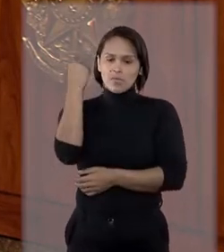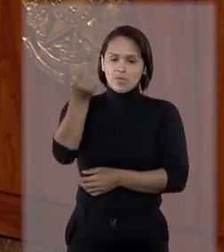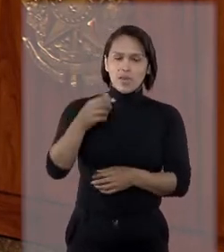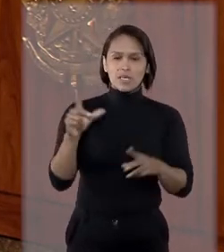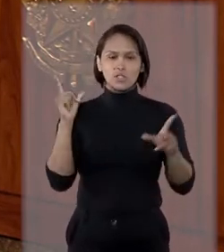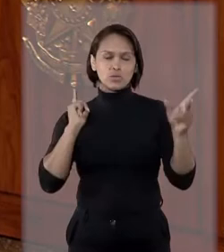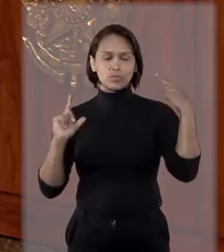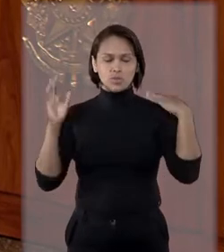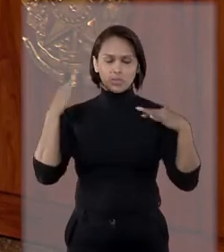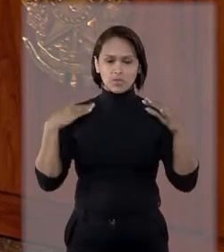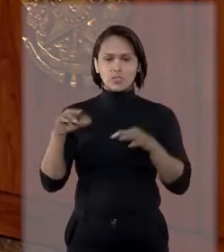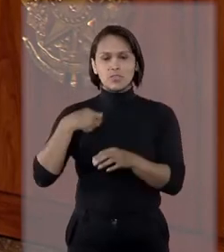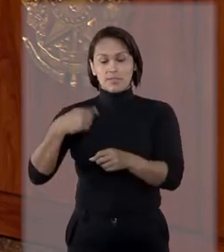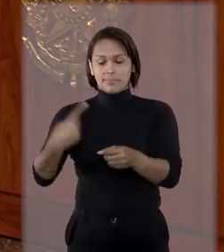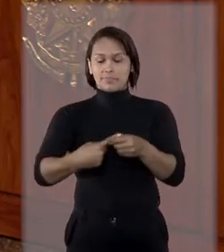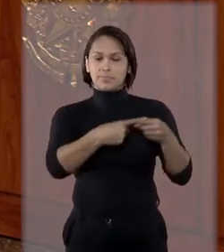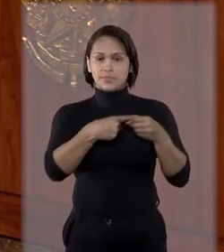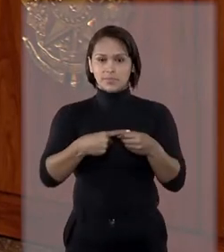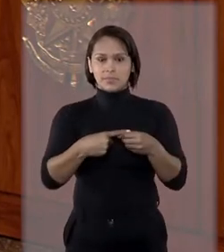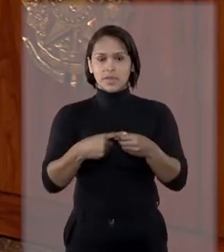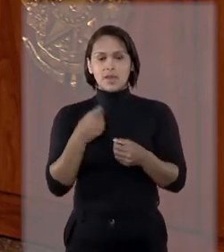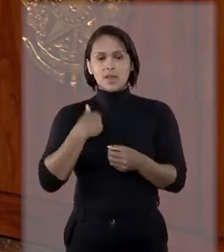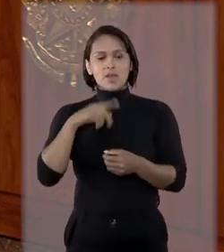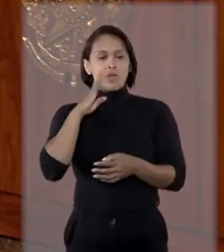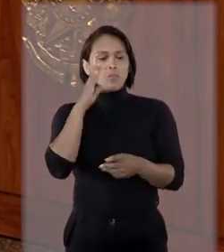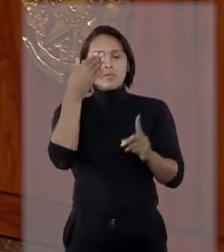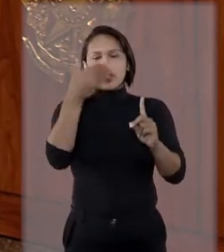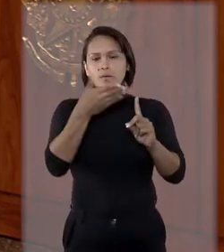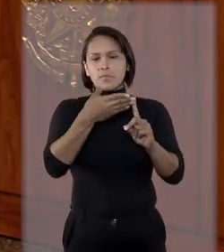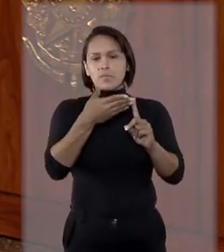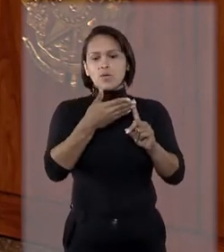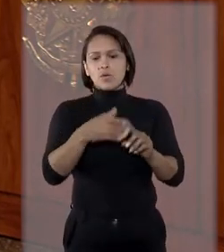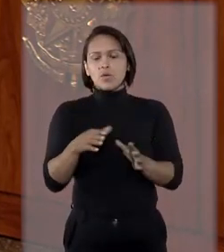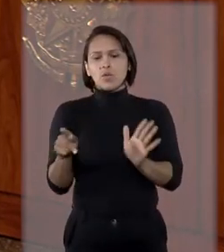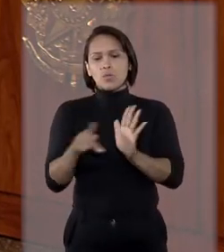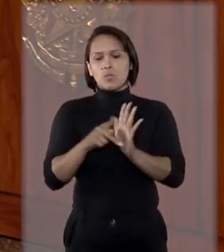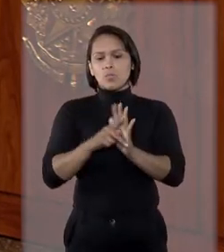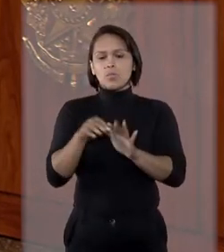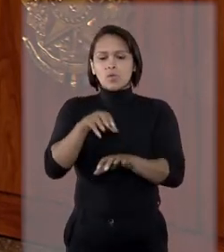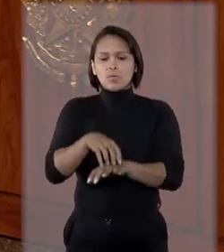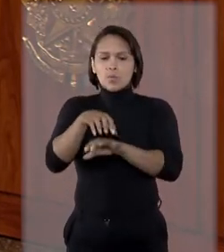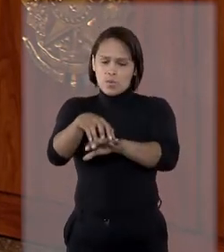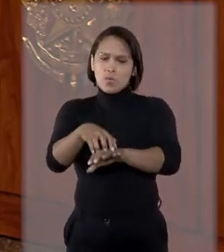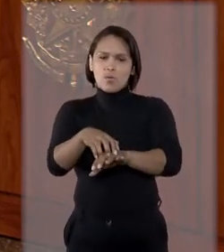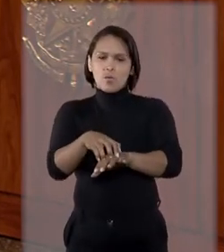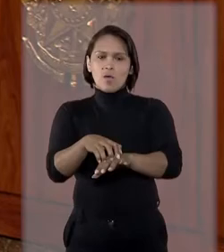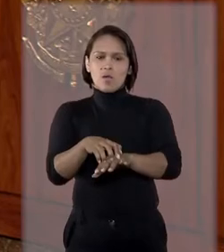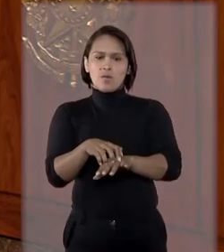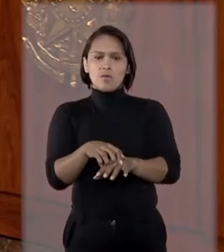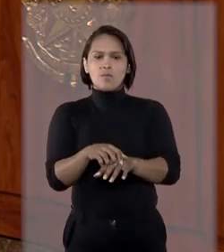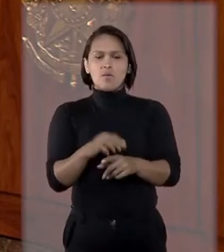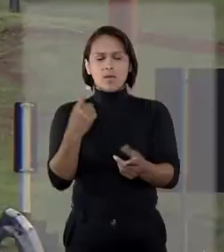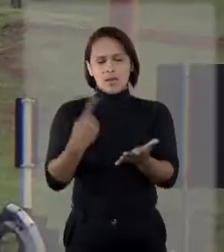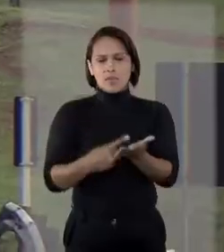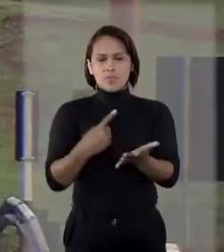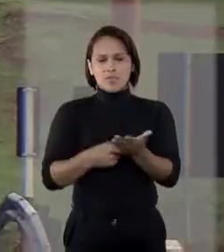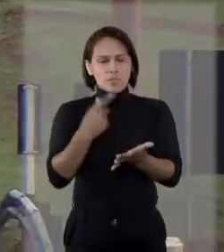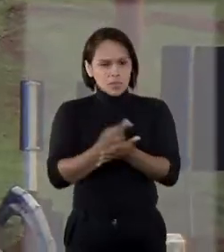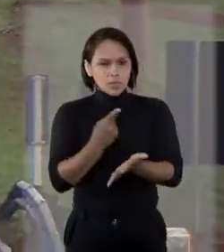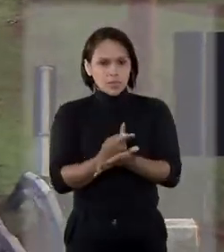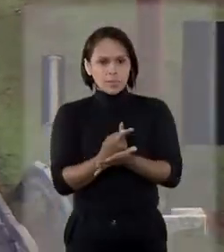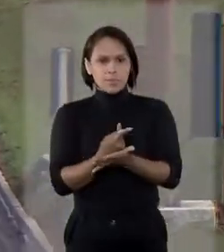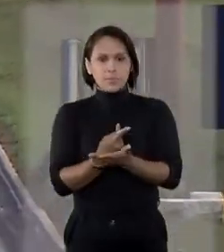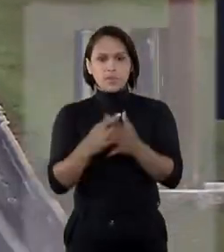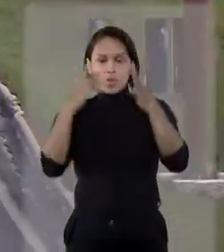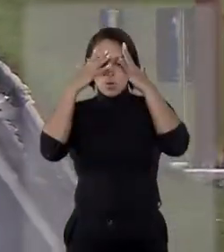turística à cidade. O autor da ação afirmou que o próprio órgão público admitiu o erro em processo administrativo. O